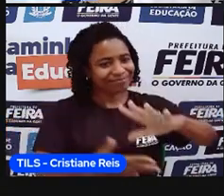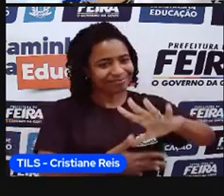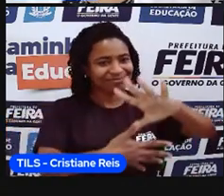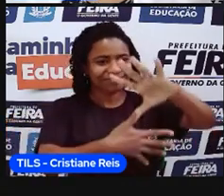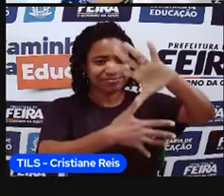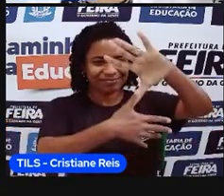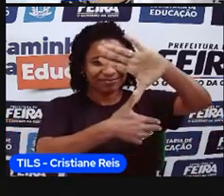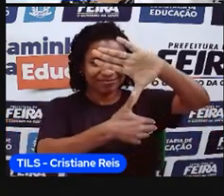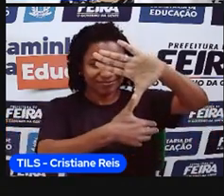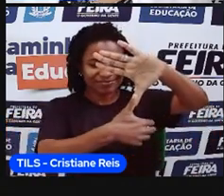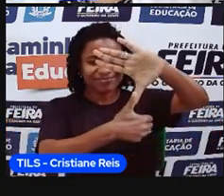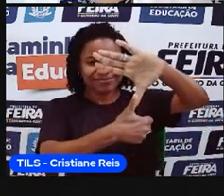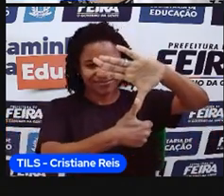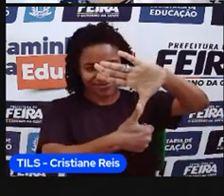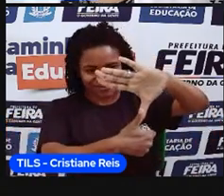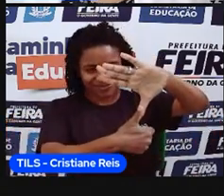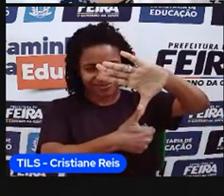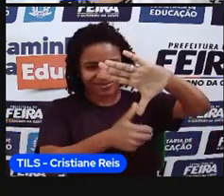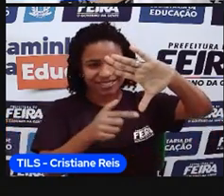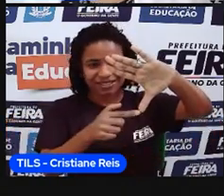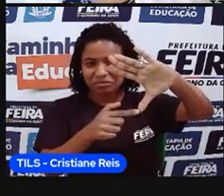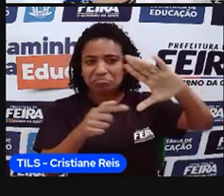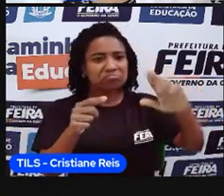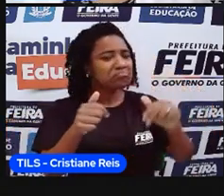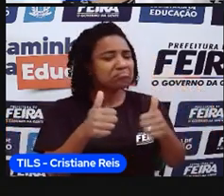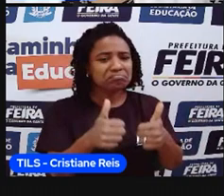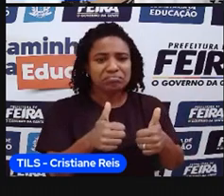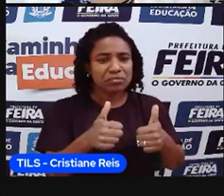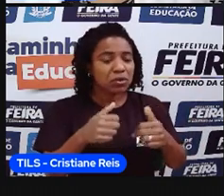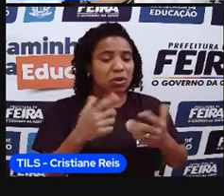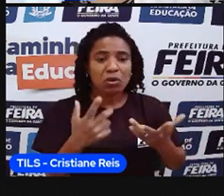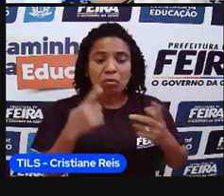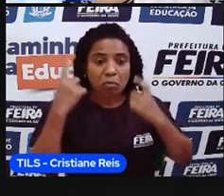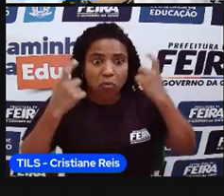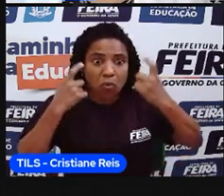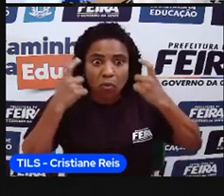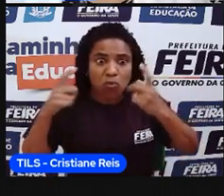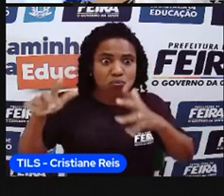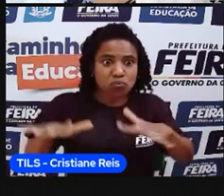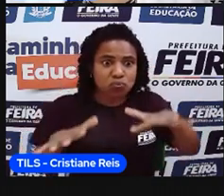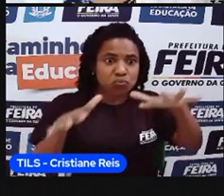Então, na realidade, a gente não tem muita preocupação com relação a isso.